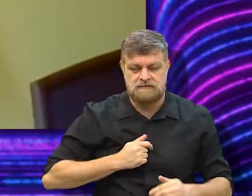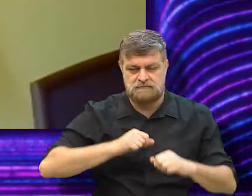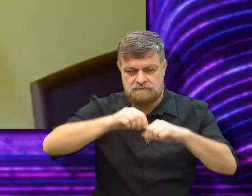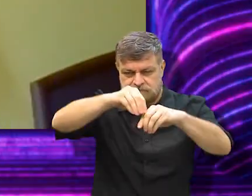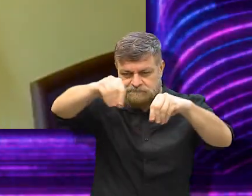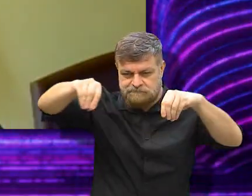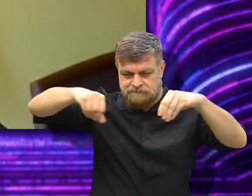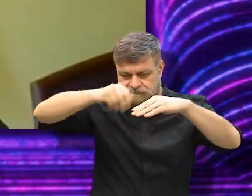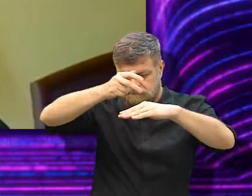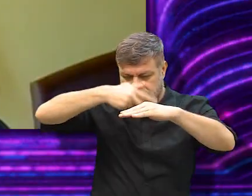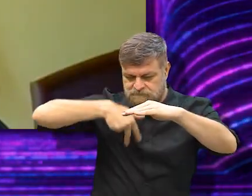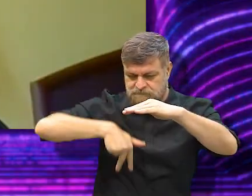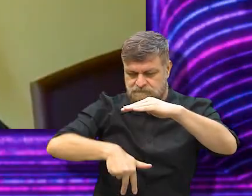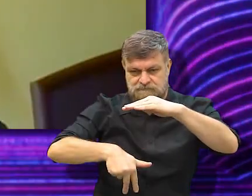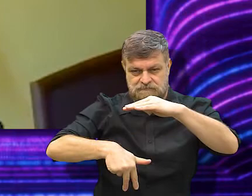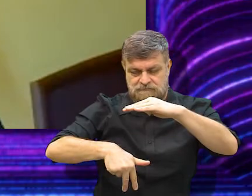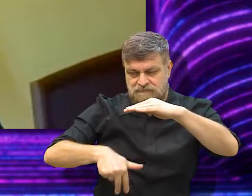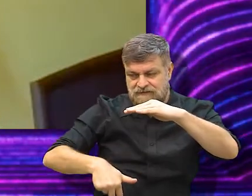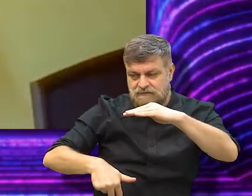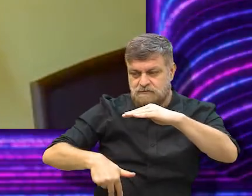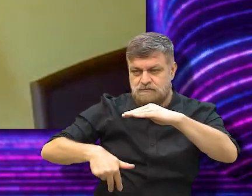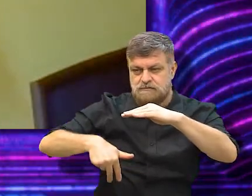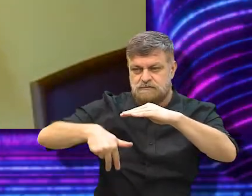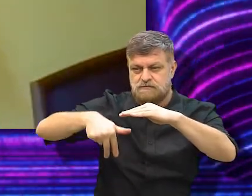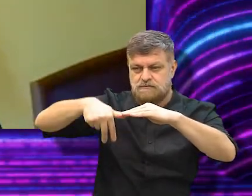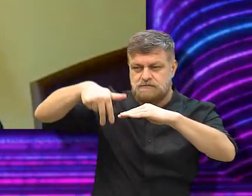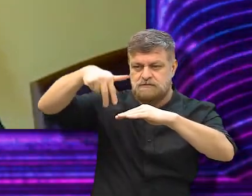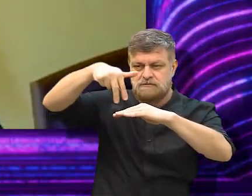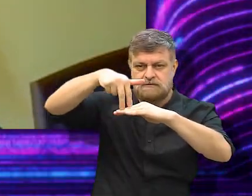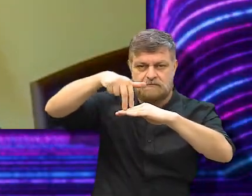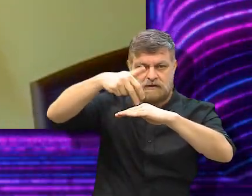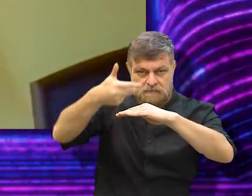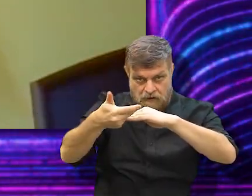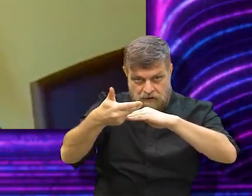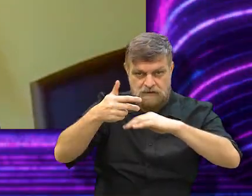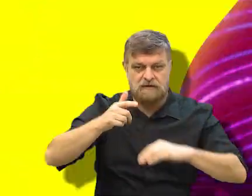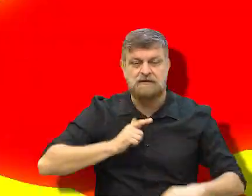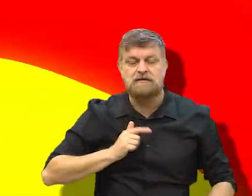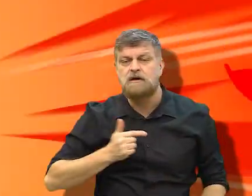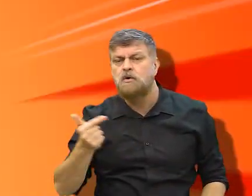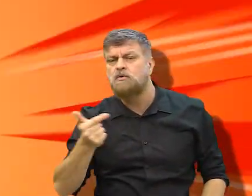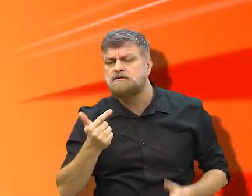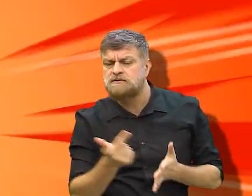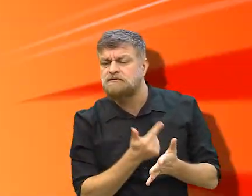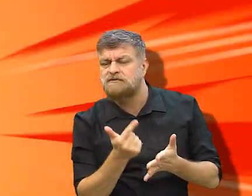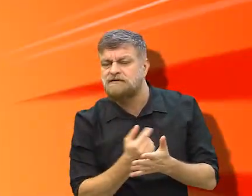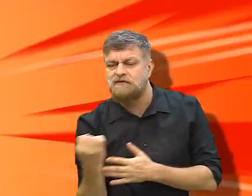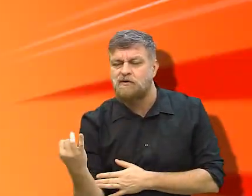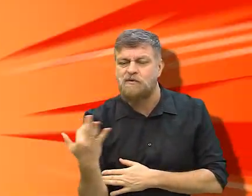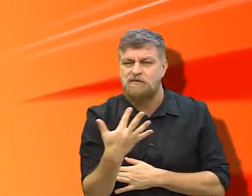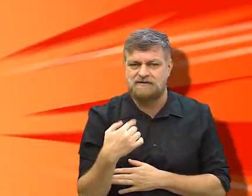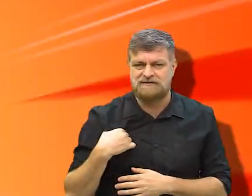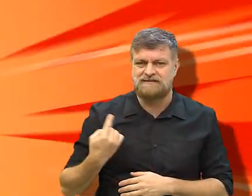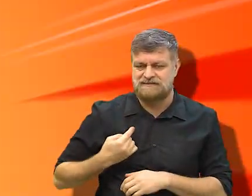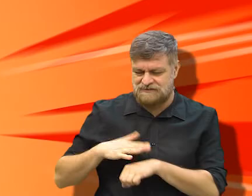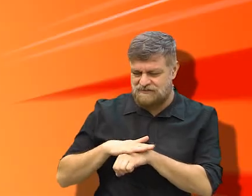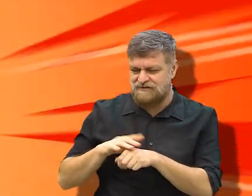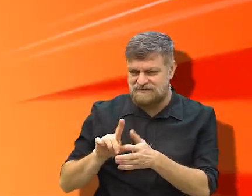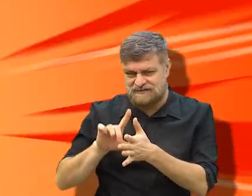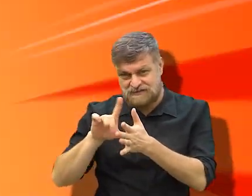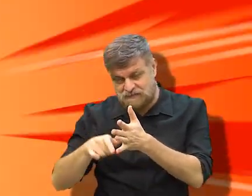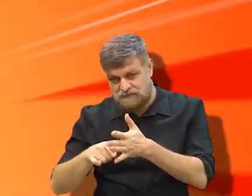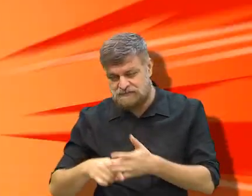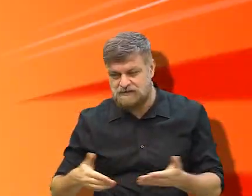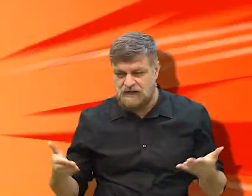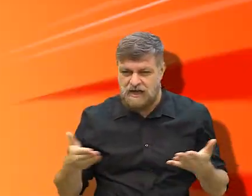então, Subterrâneo é o nome da série, Ascensão é o nome do primeiro livro. Se alguém já for perguntar, não, mas e o segundo? Quantos são? Isso a gente vai conversar